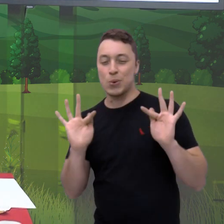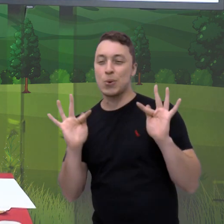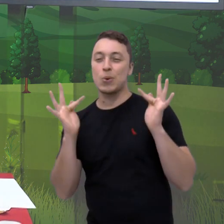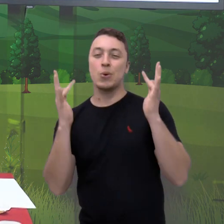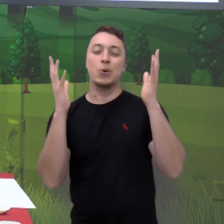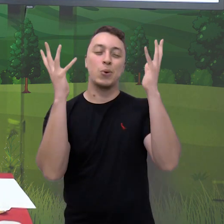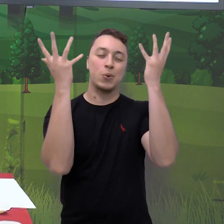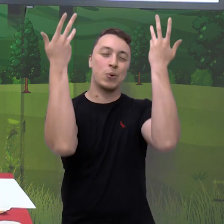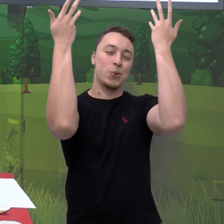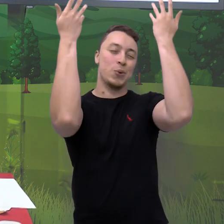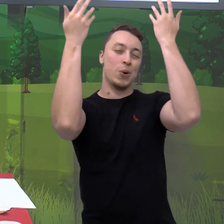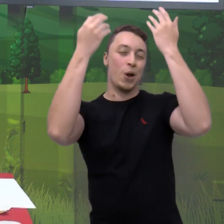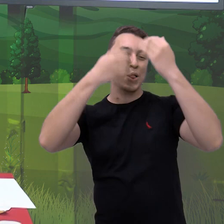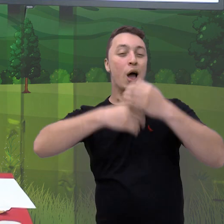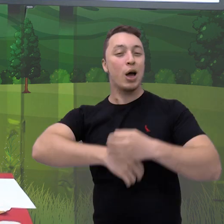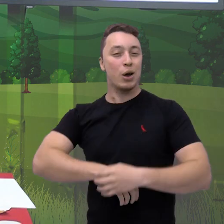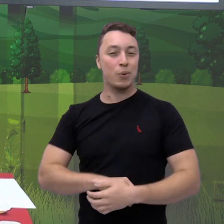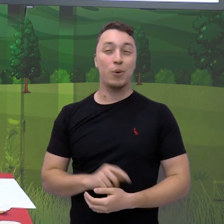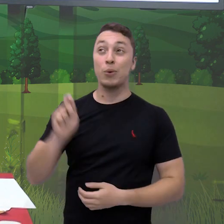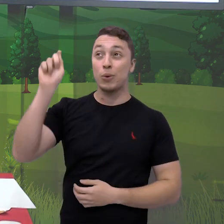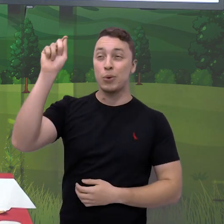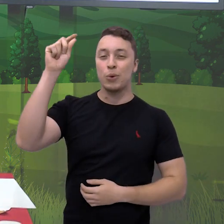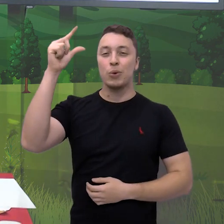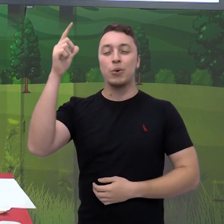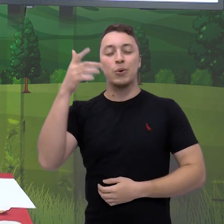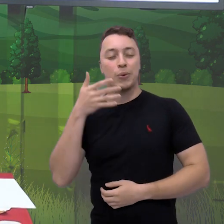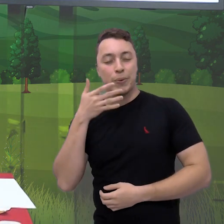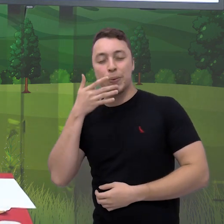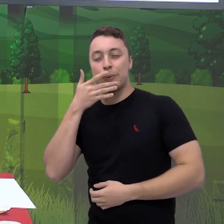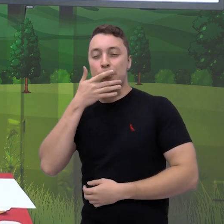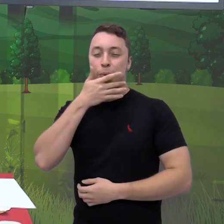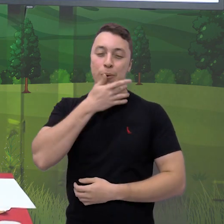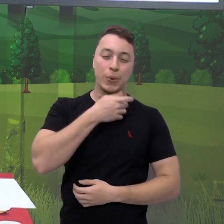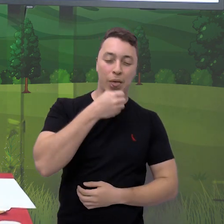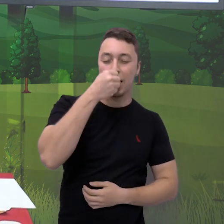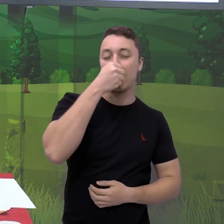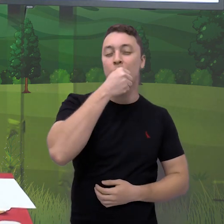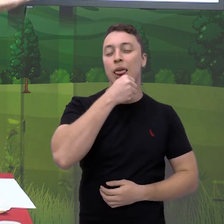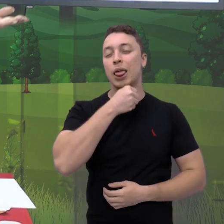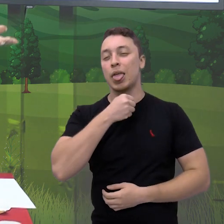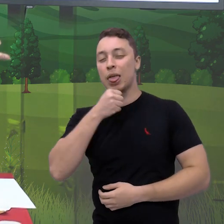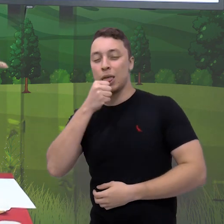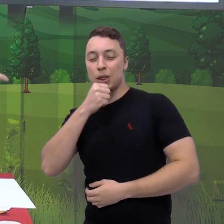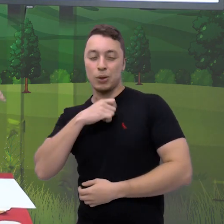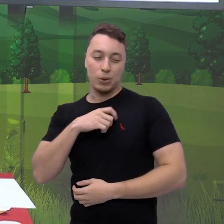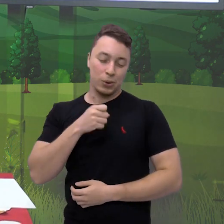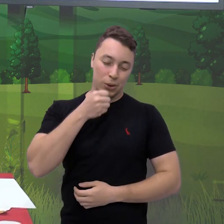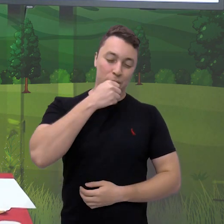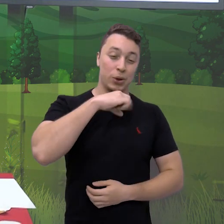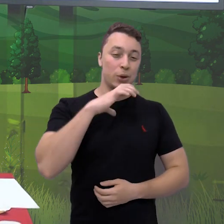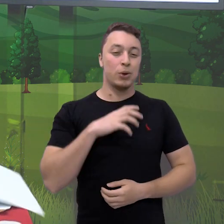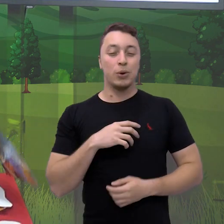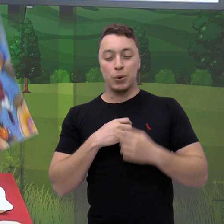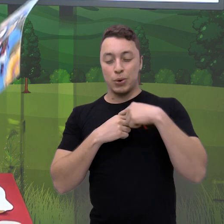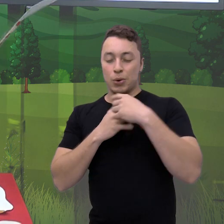festa, é luz do sol, sabor, dá cor de sorvete, recheio de amor.